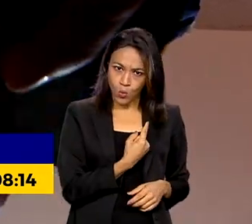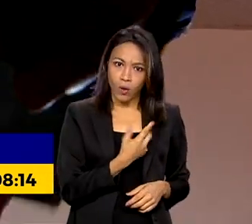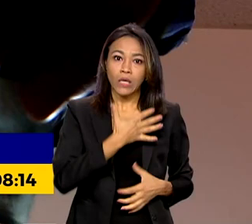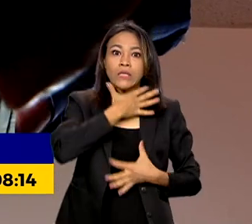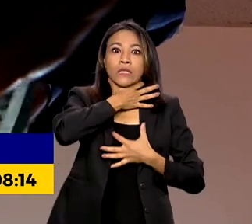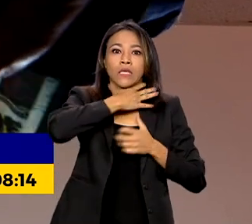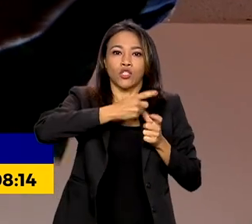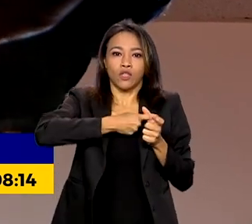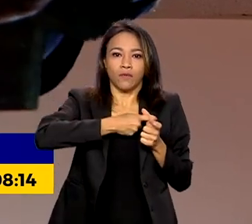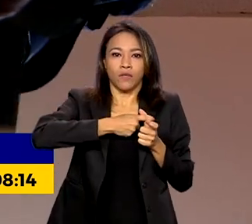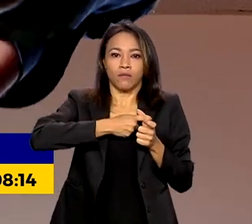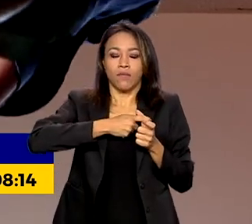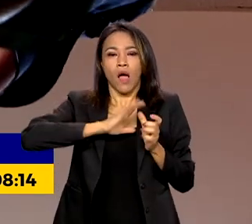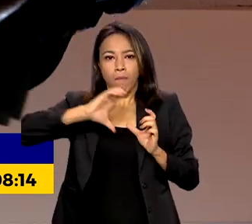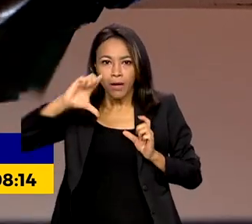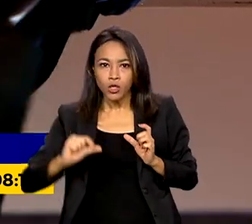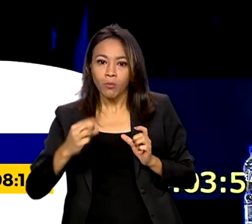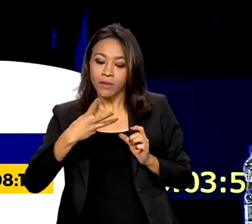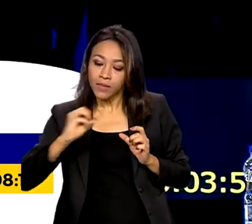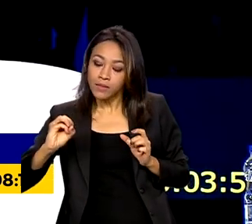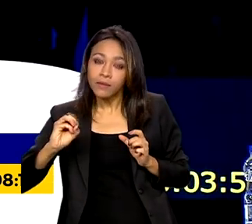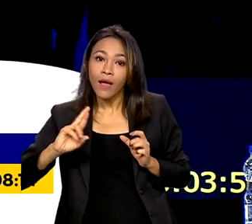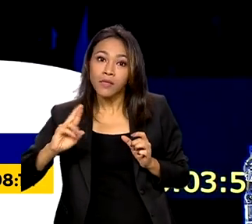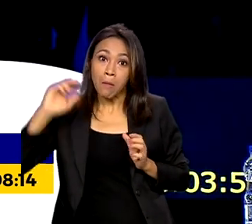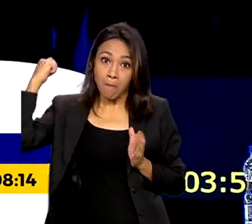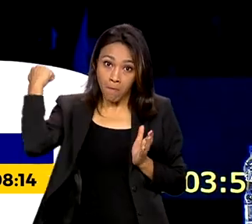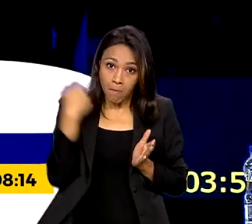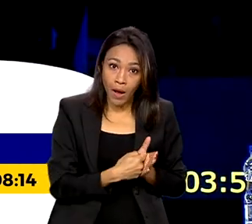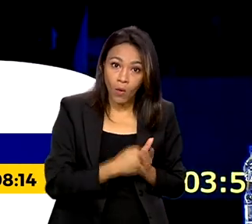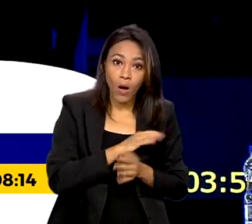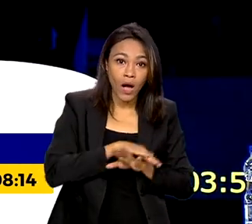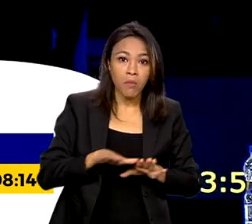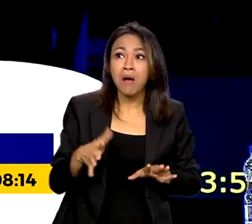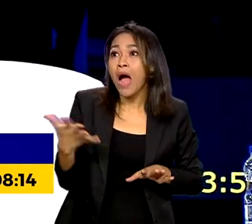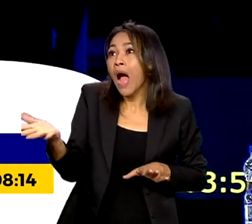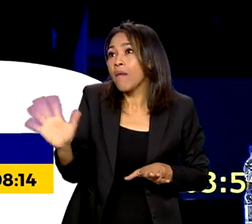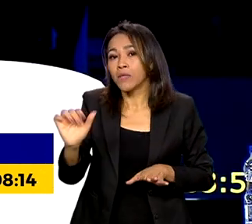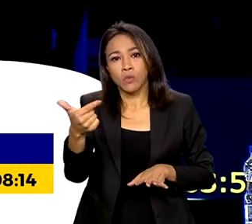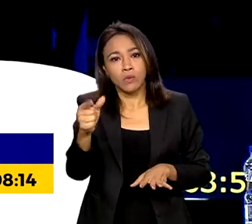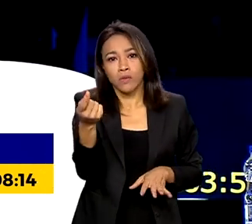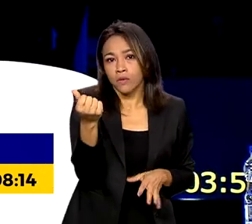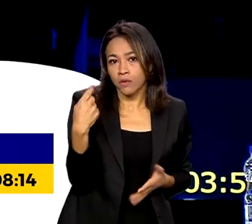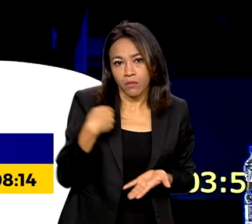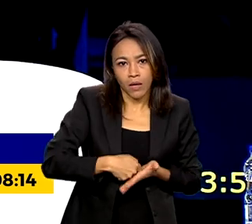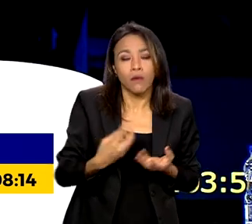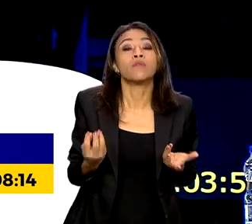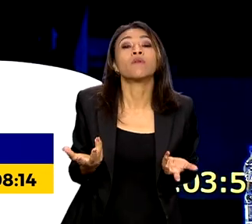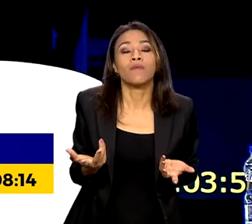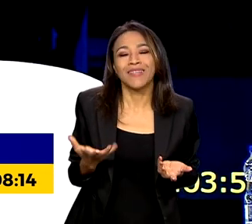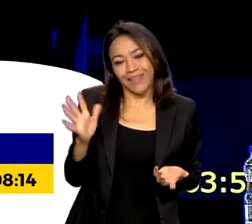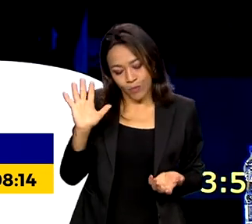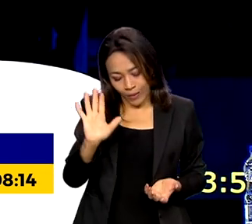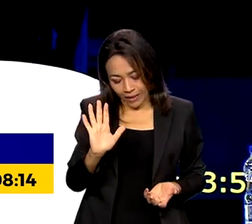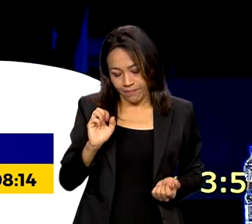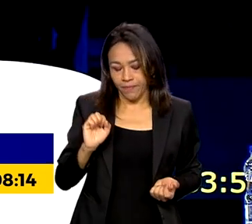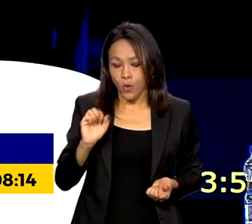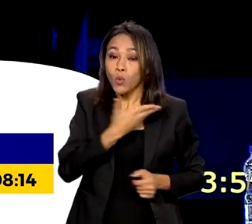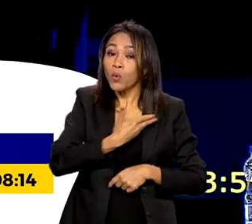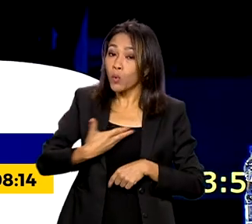dívida, pagou, acabou. Bom, eu não tenho dinheiro para pagar, então o governo vai